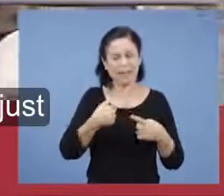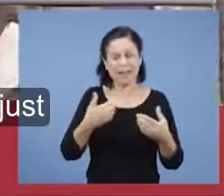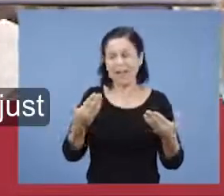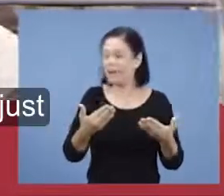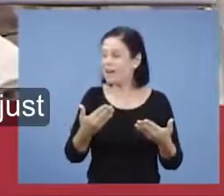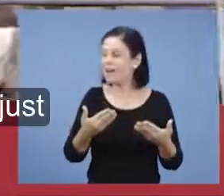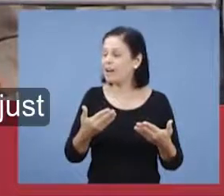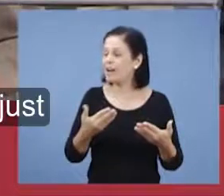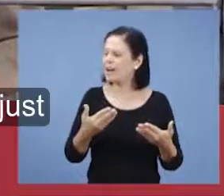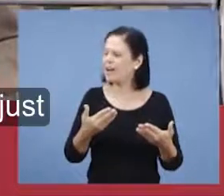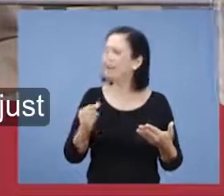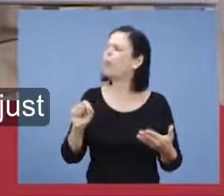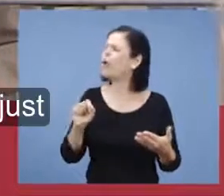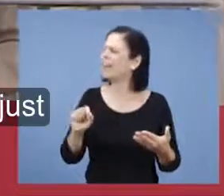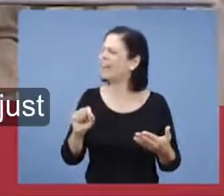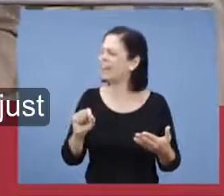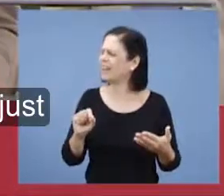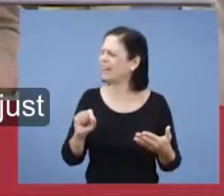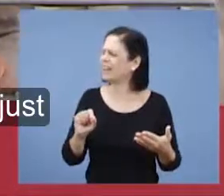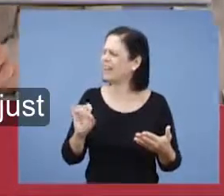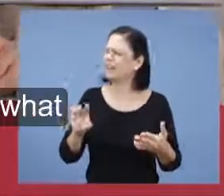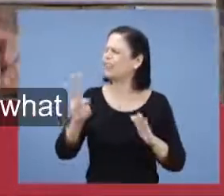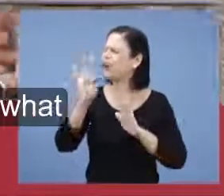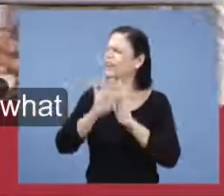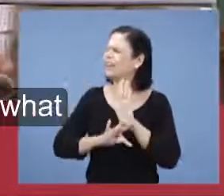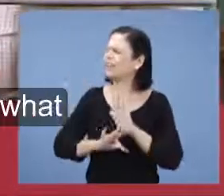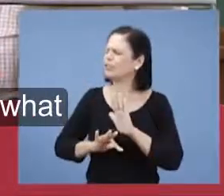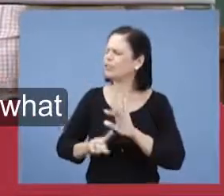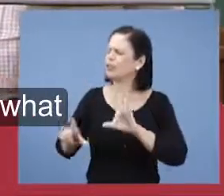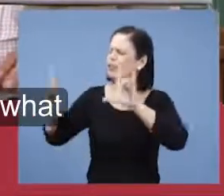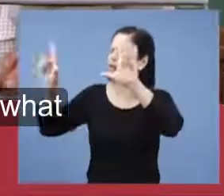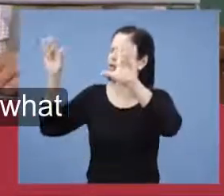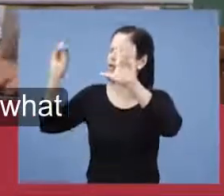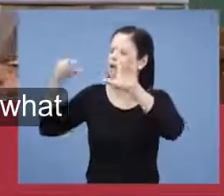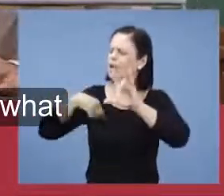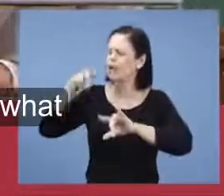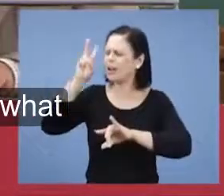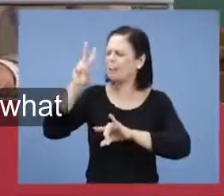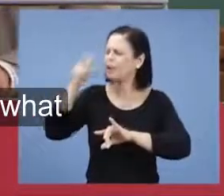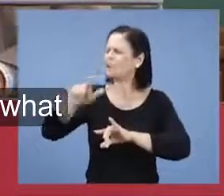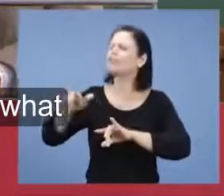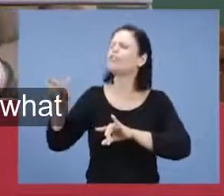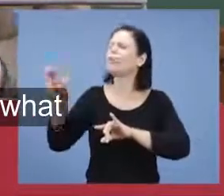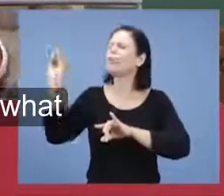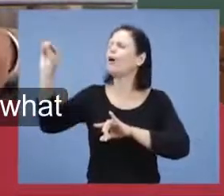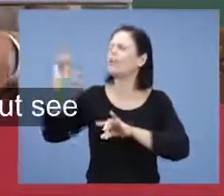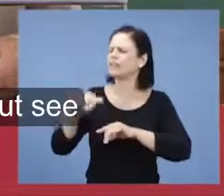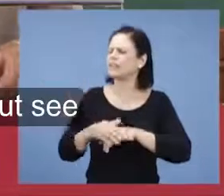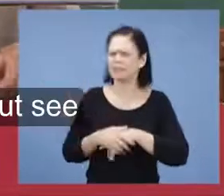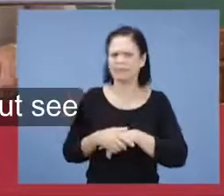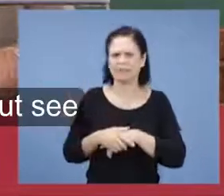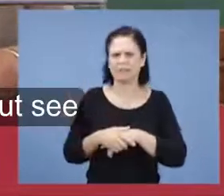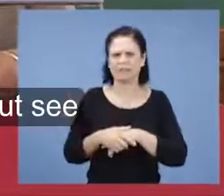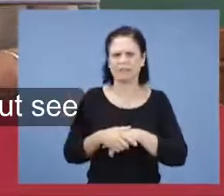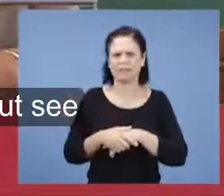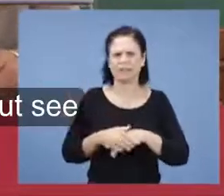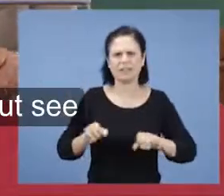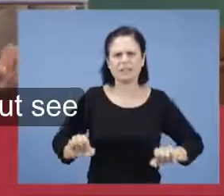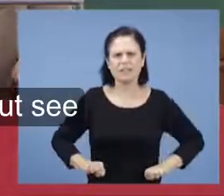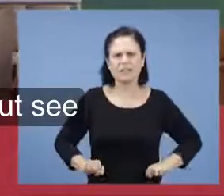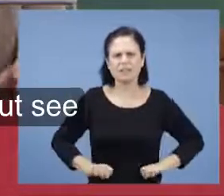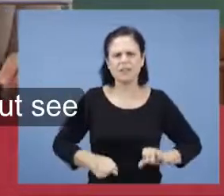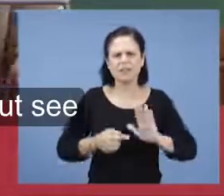Fala a respeito, não, mas eu quero só o texto todo, só para recordar com os irmãos. Então vamos ver o que diz Esmirna aqui.